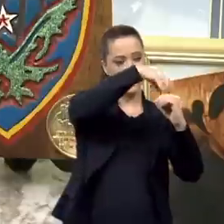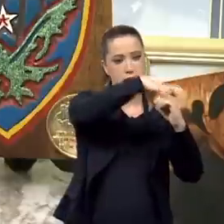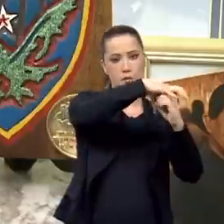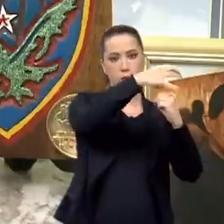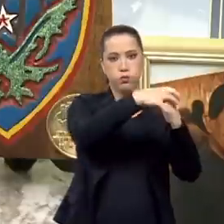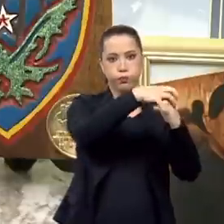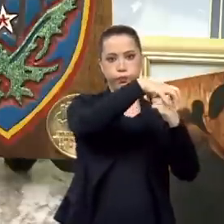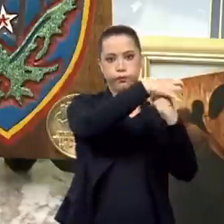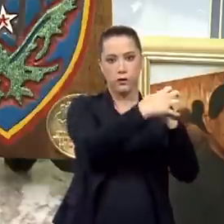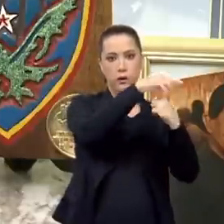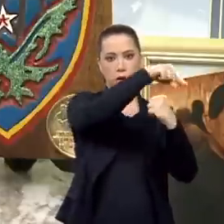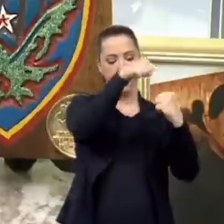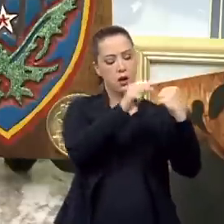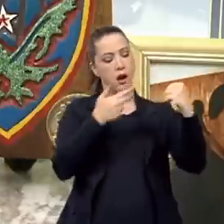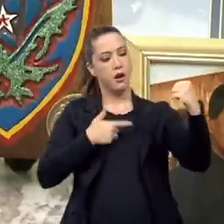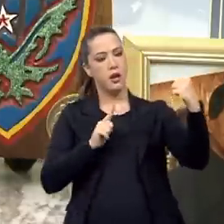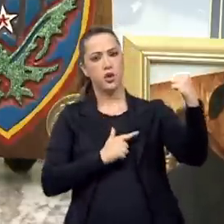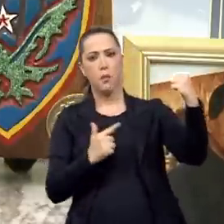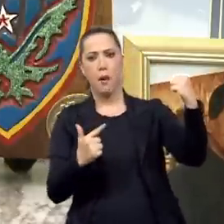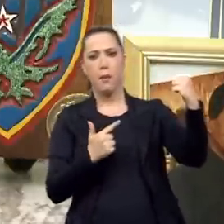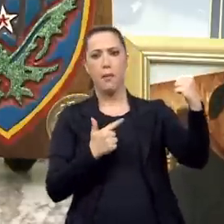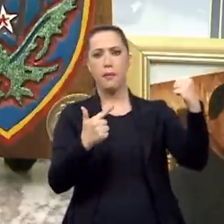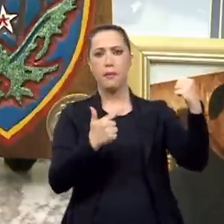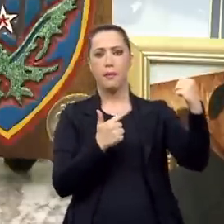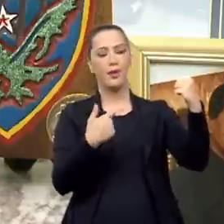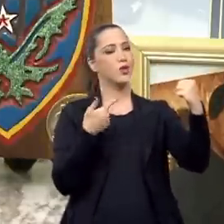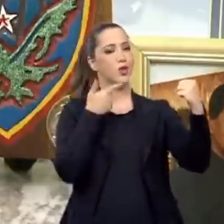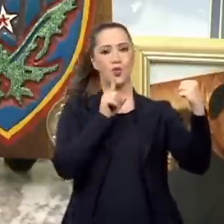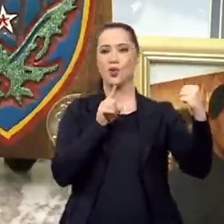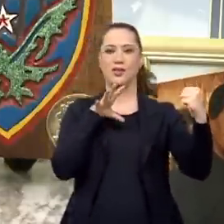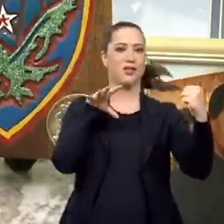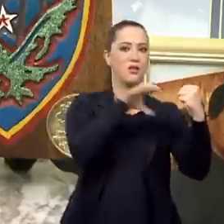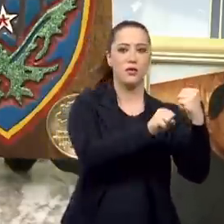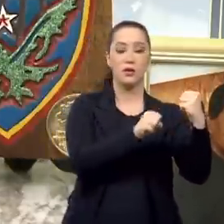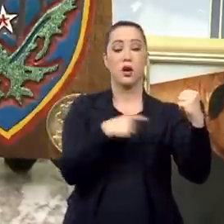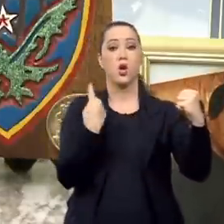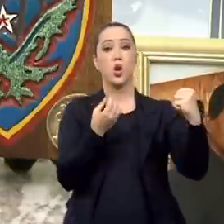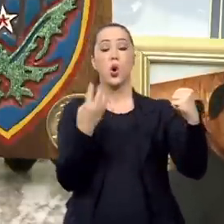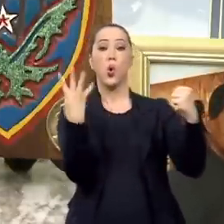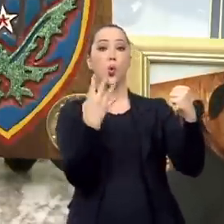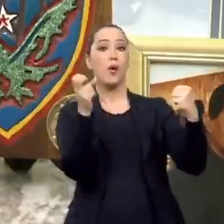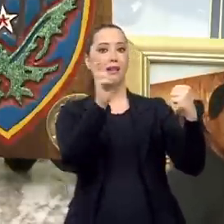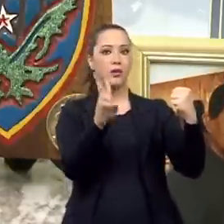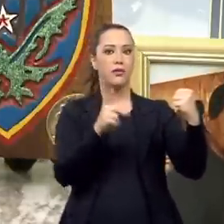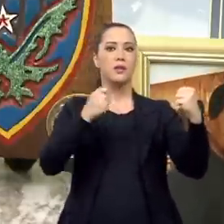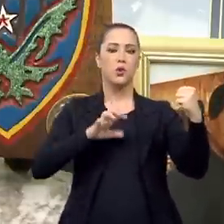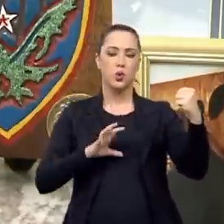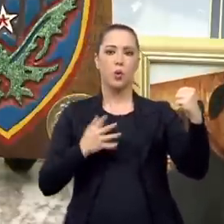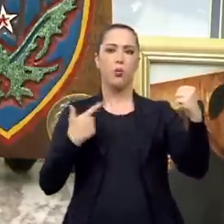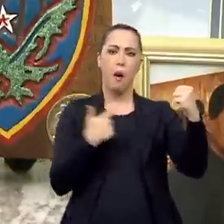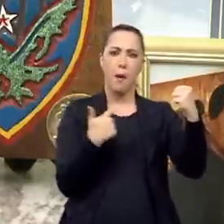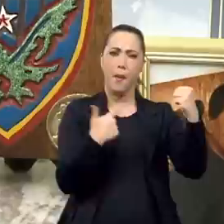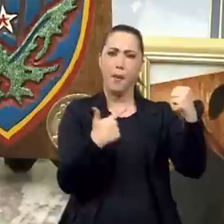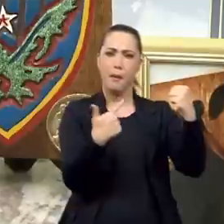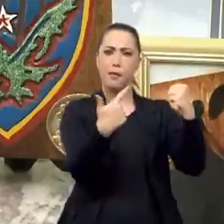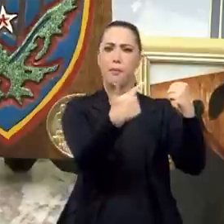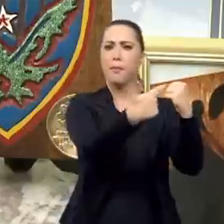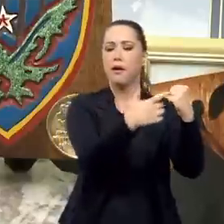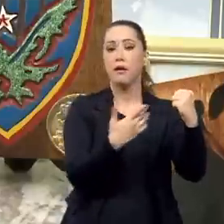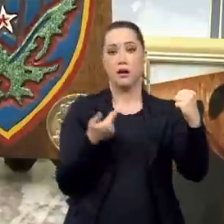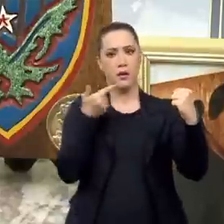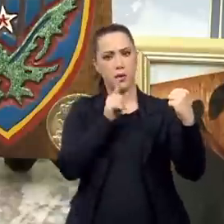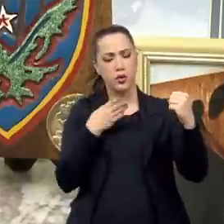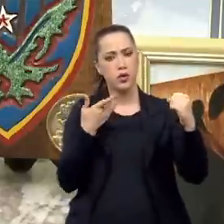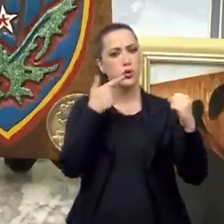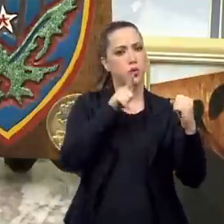Bem, por isso nós tivemos sucesso. Atacamos quatro vezes. Só na quarta vez, no dia 21